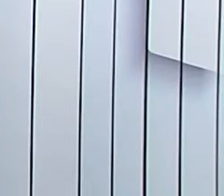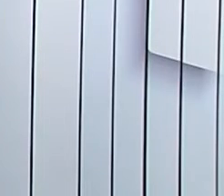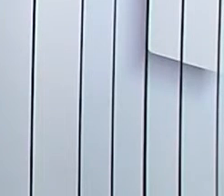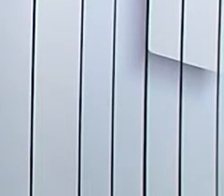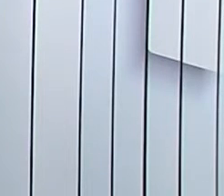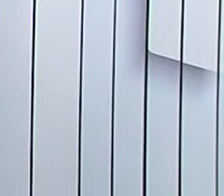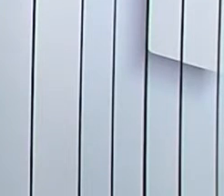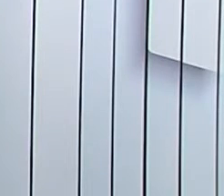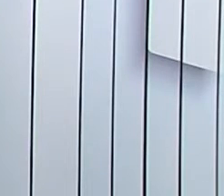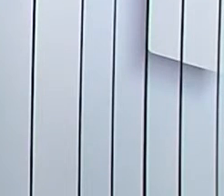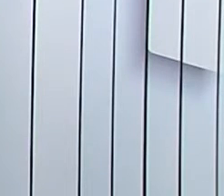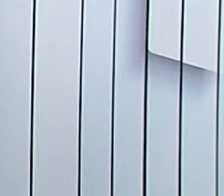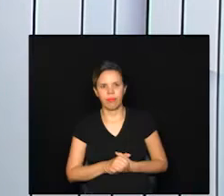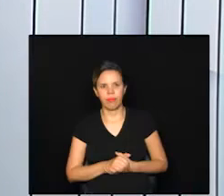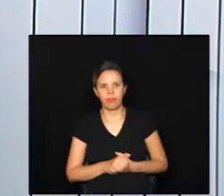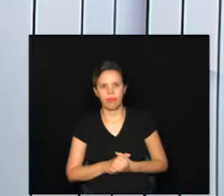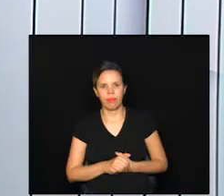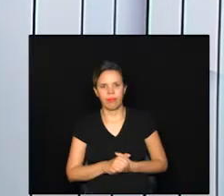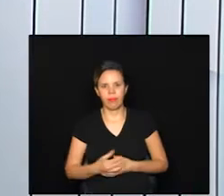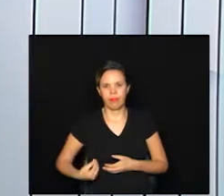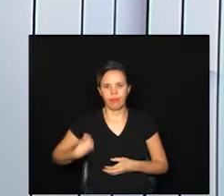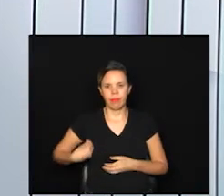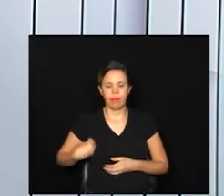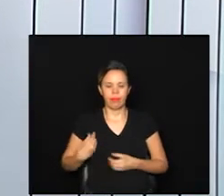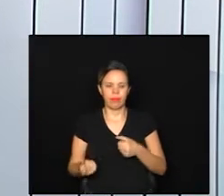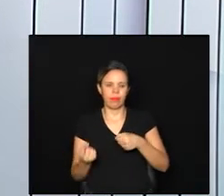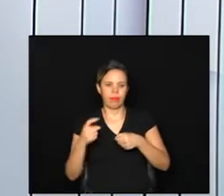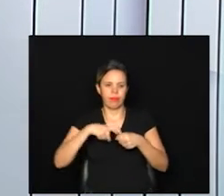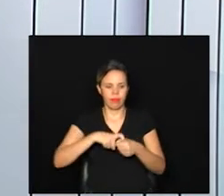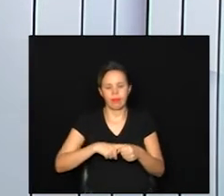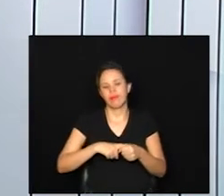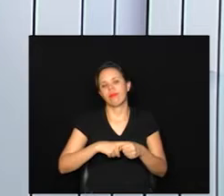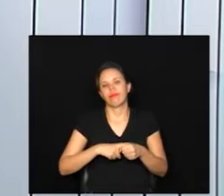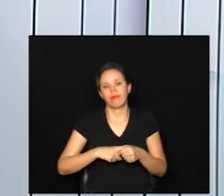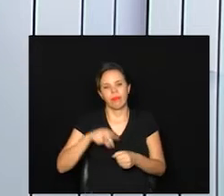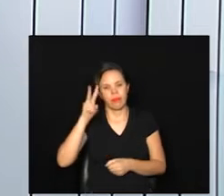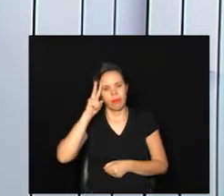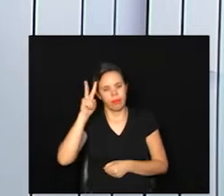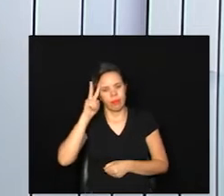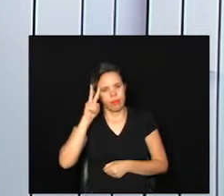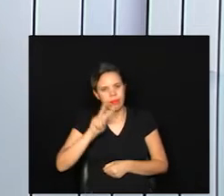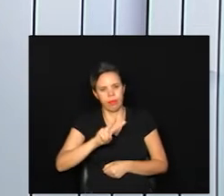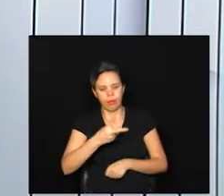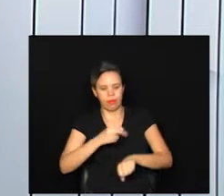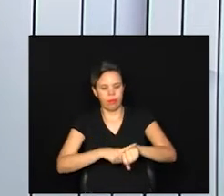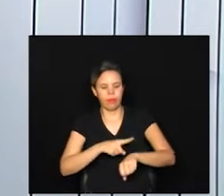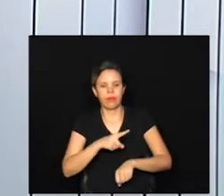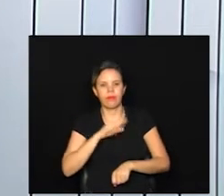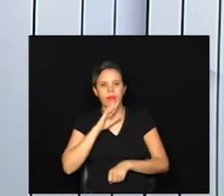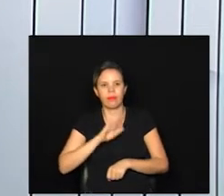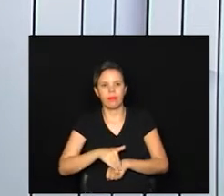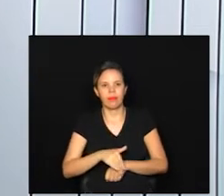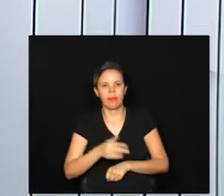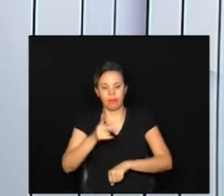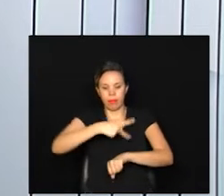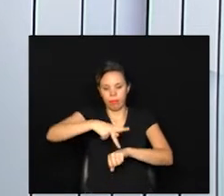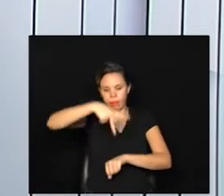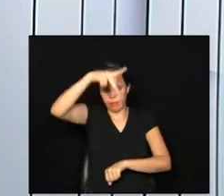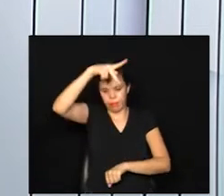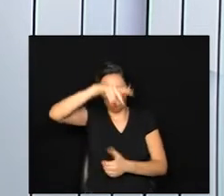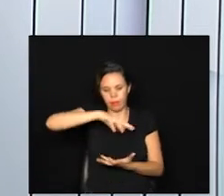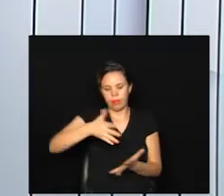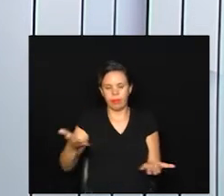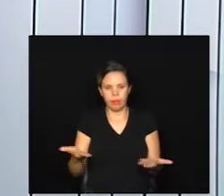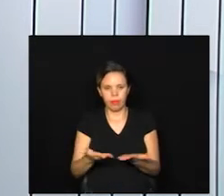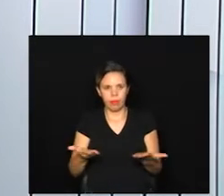Câmara Total de volta ao vivo nesta segunda-feira duas horas da tarde em ponto a Páscoa está chegando